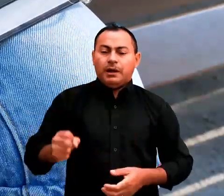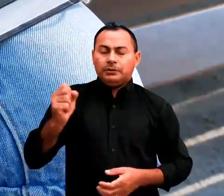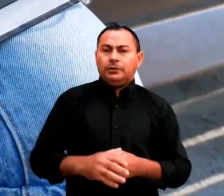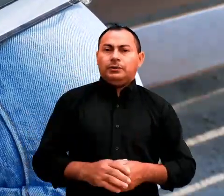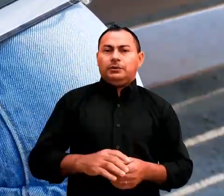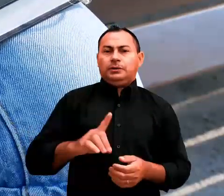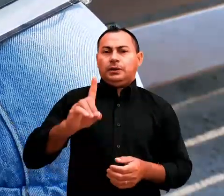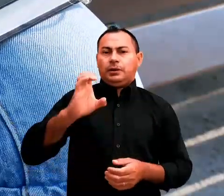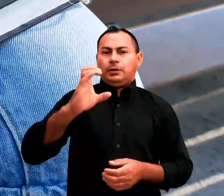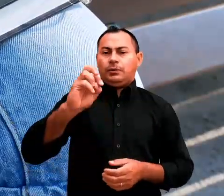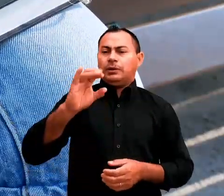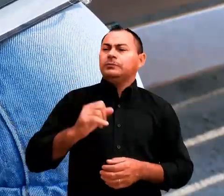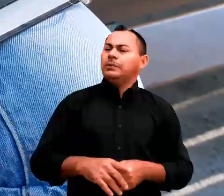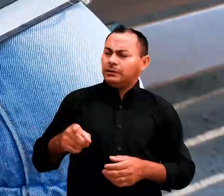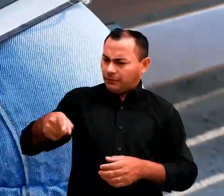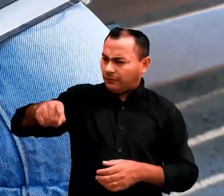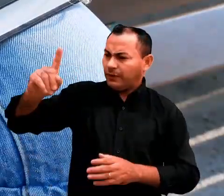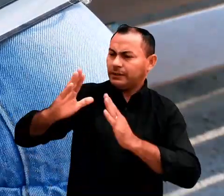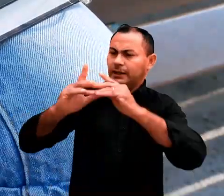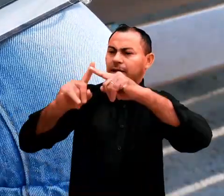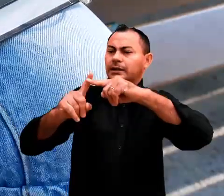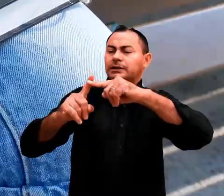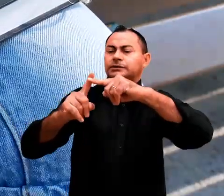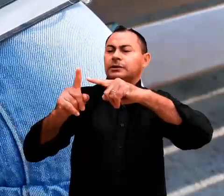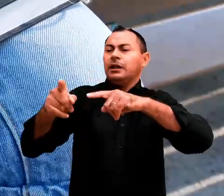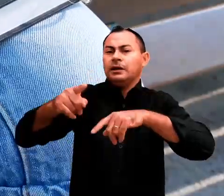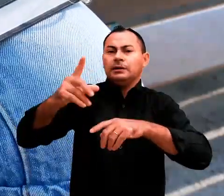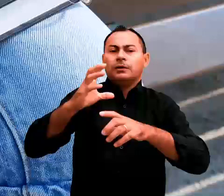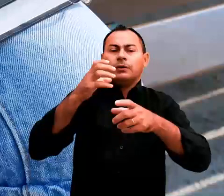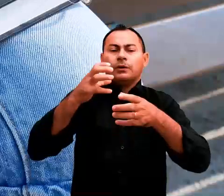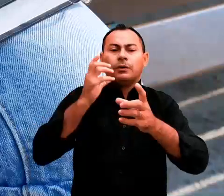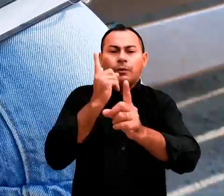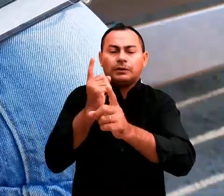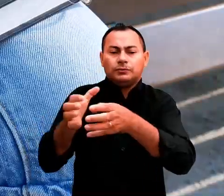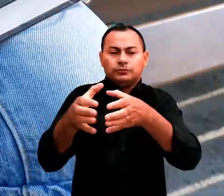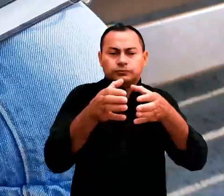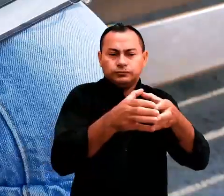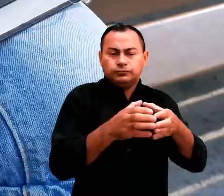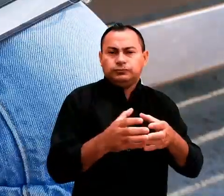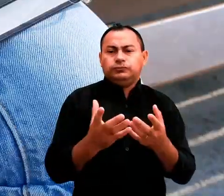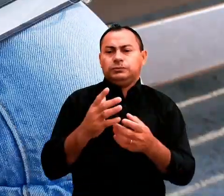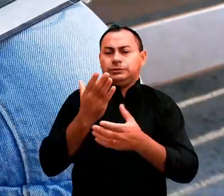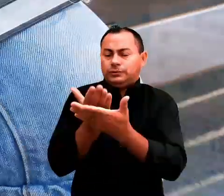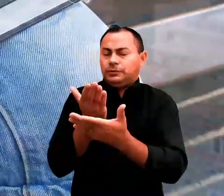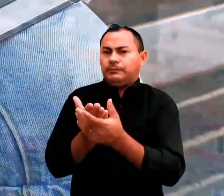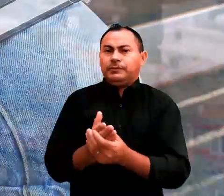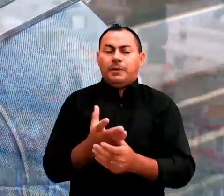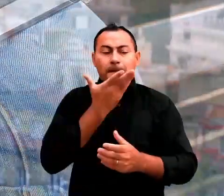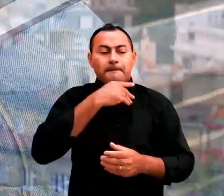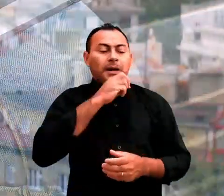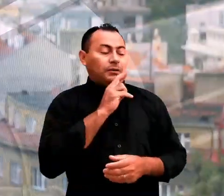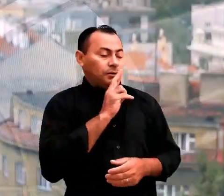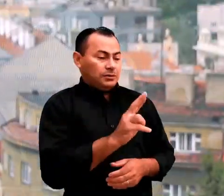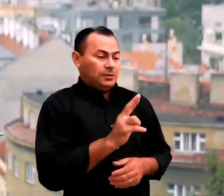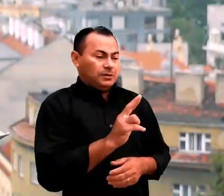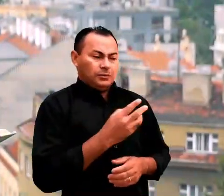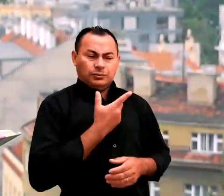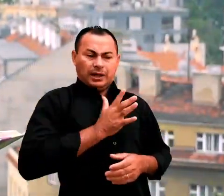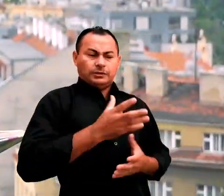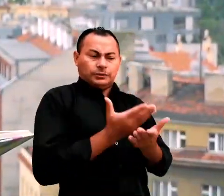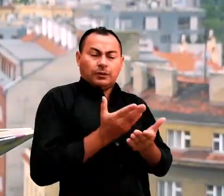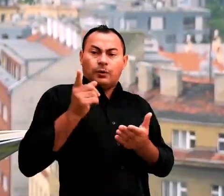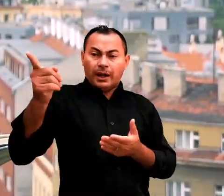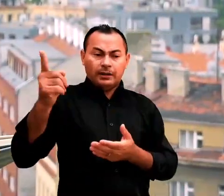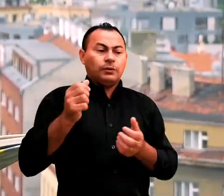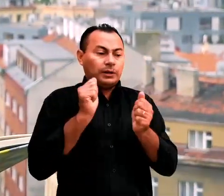ele respondeu, Então vai para a igreja, o Senhor vai encontrar classes e todo tipo de estudo, mas seu pai respondeu, Eu não quero estudar a Bíblia com